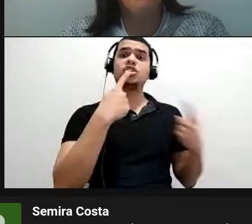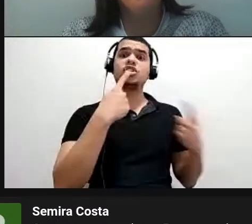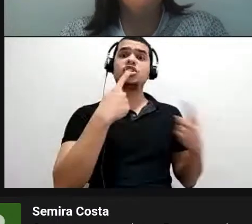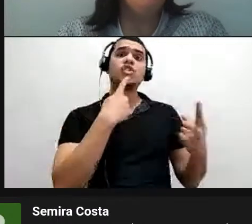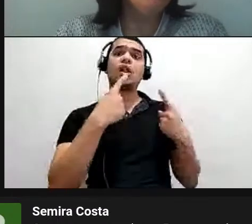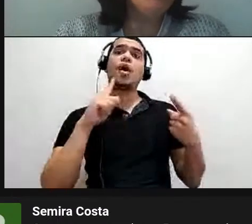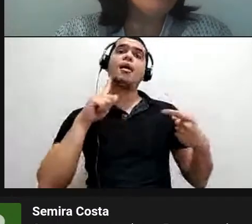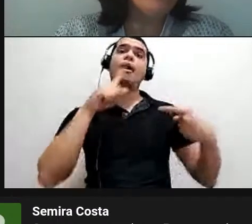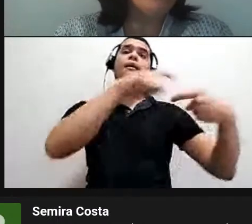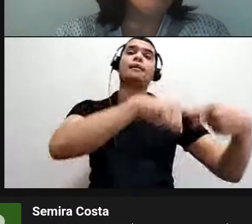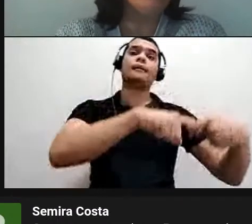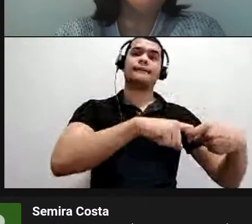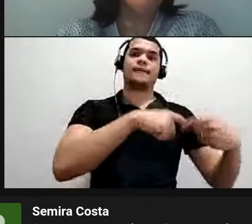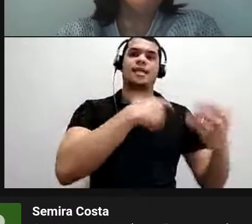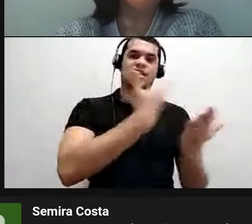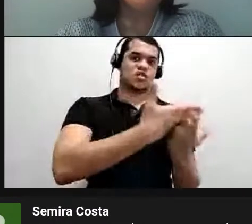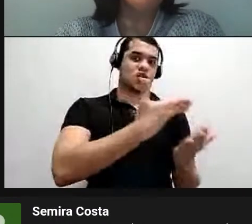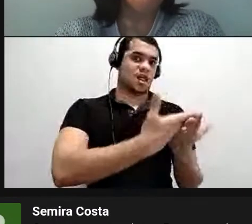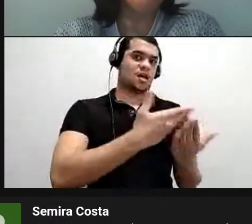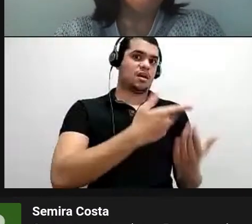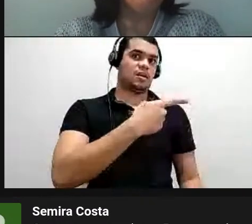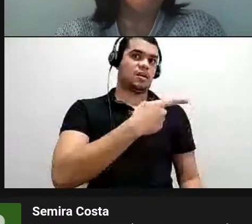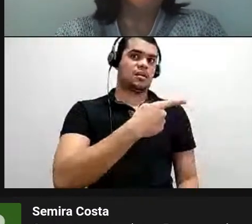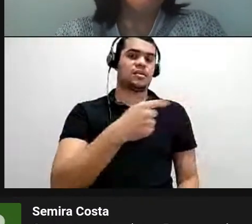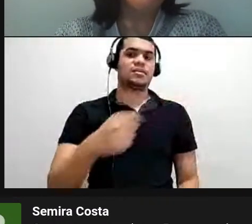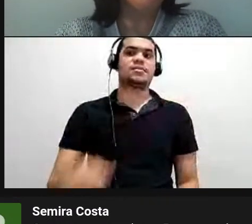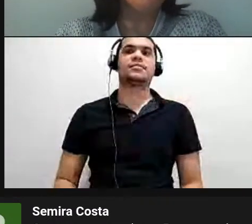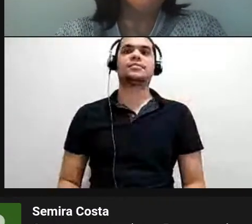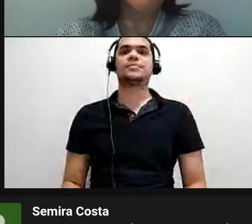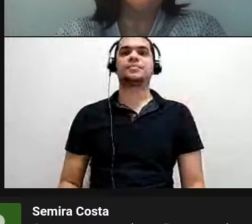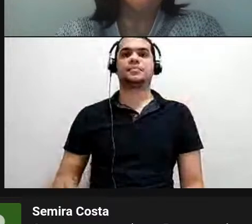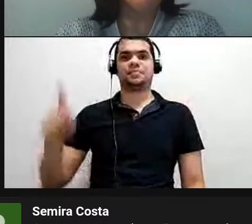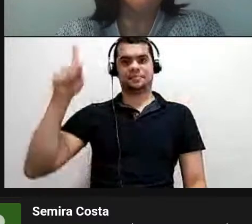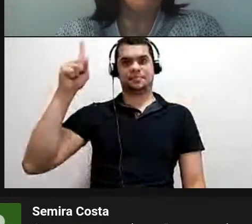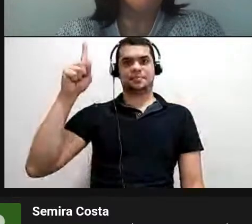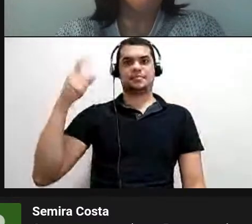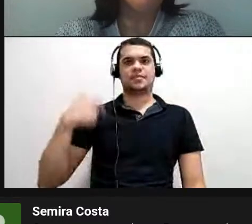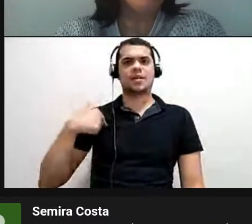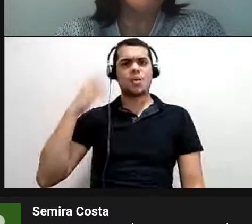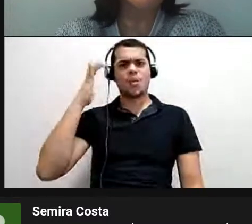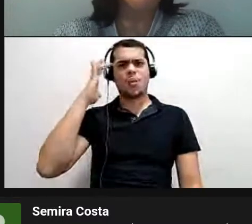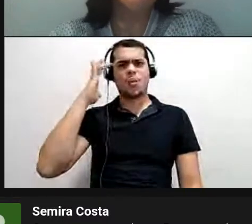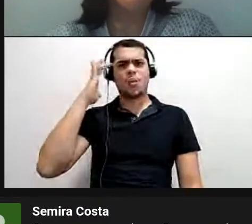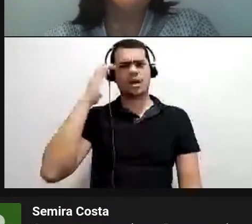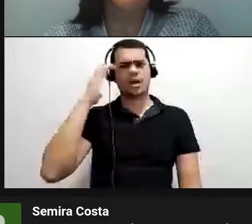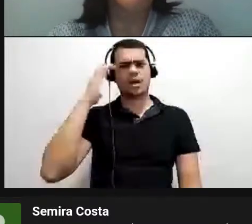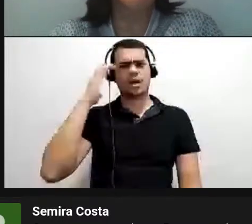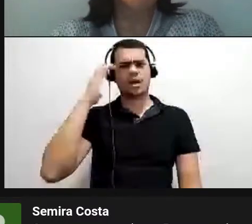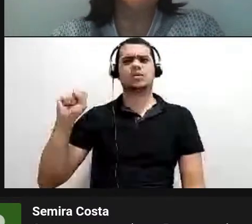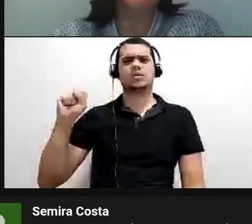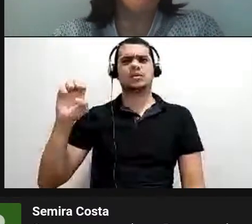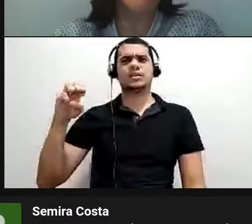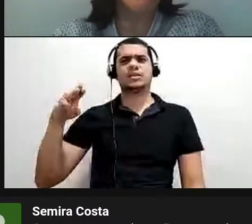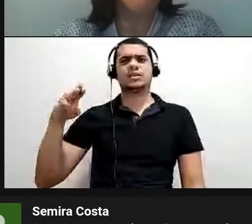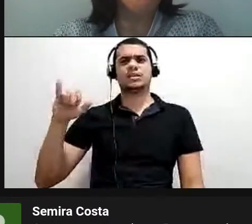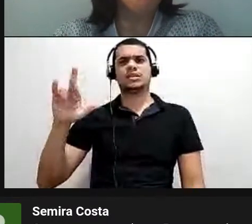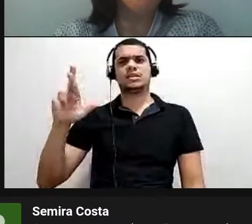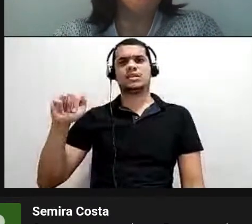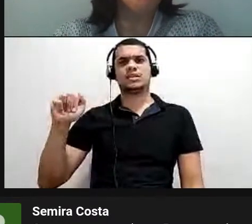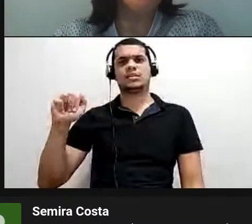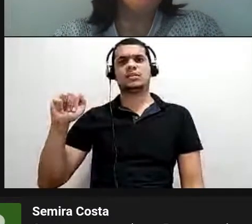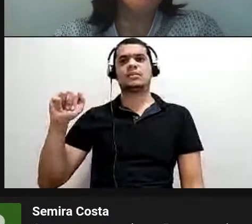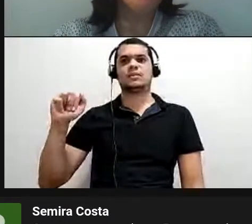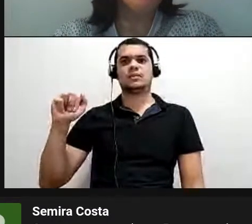Eu gosto muito dessa, acho que a Semira perguntou uma coisa muito legal, a ciência, semir a aula com a escola.